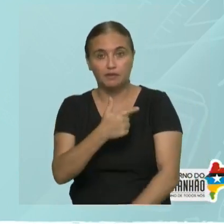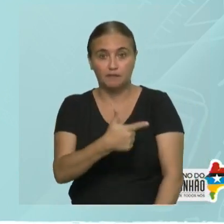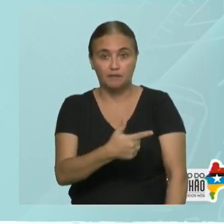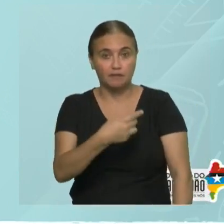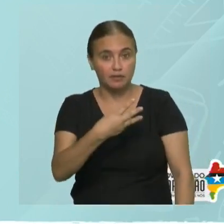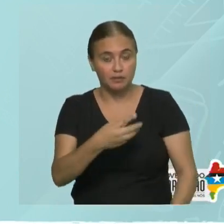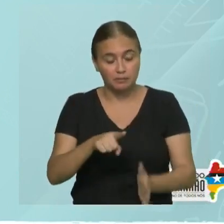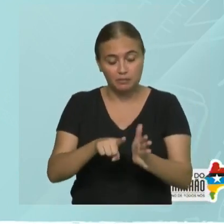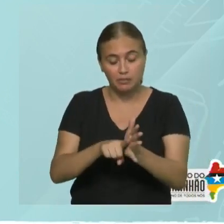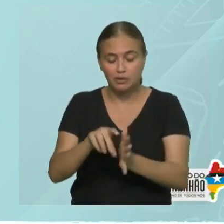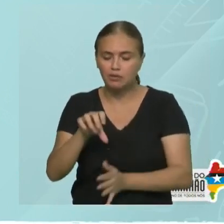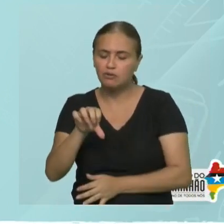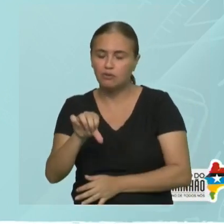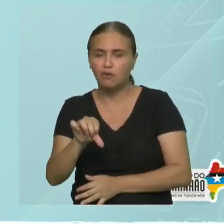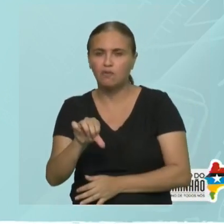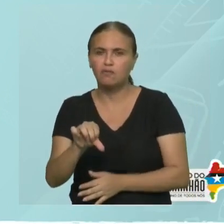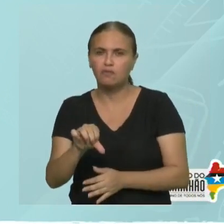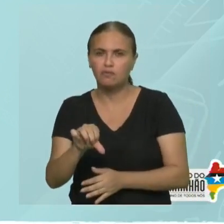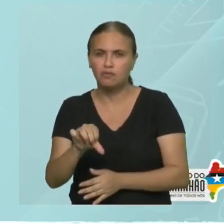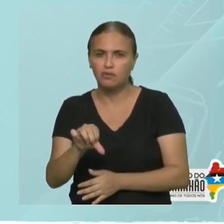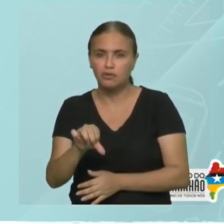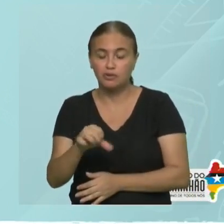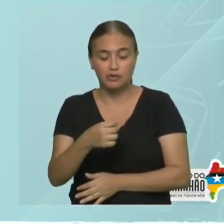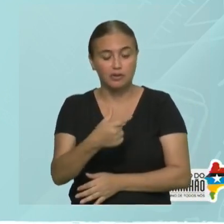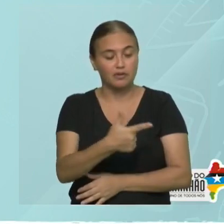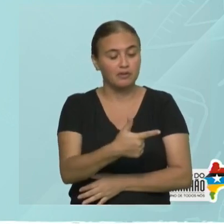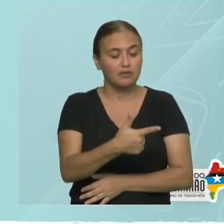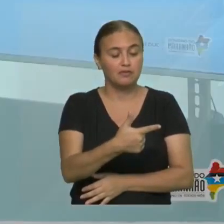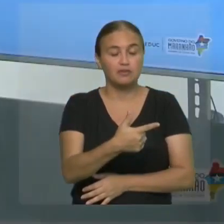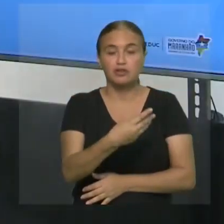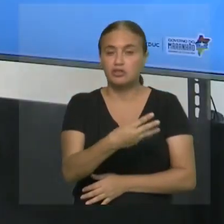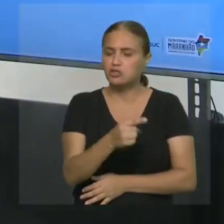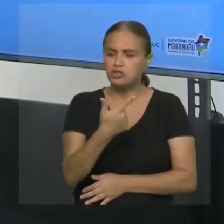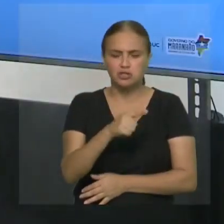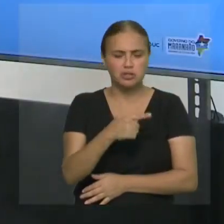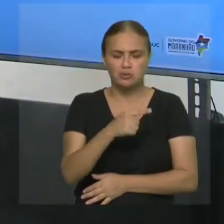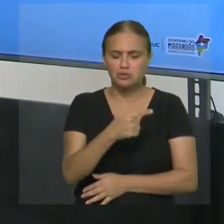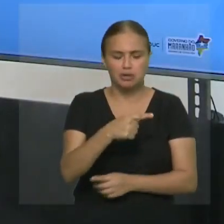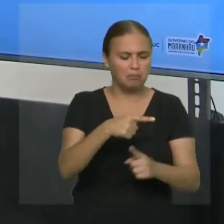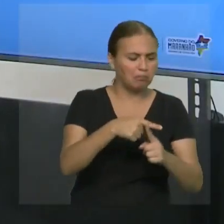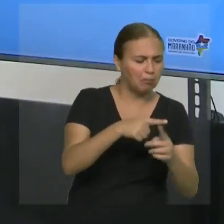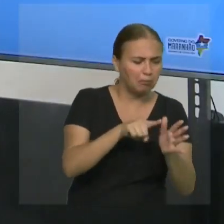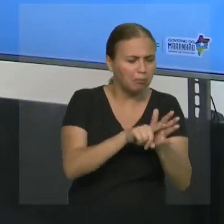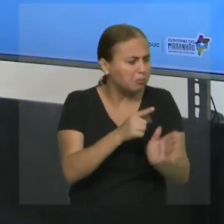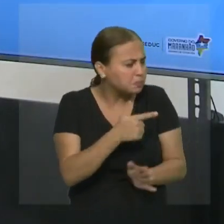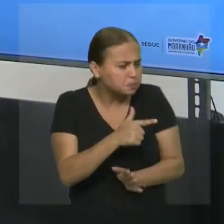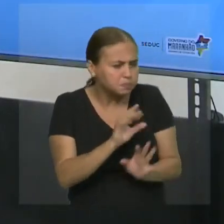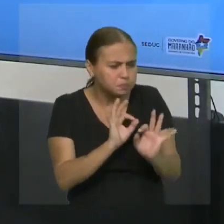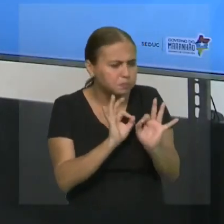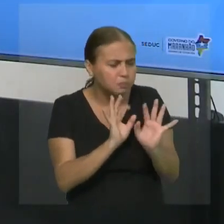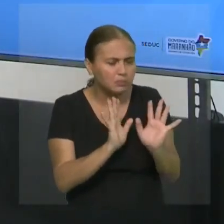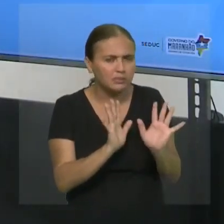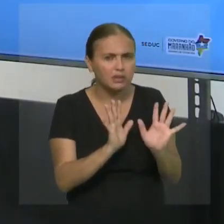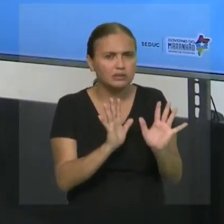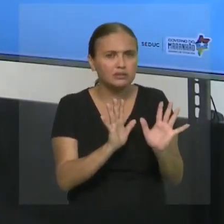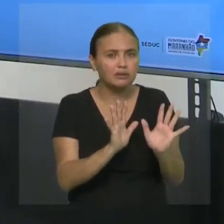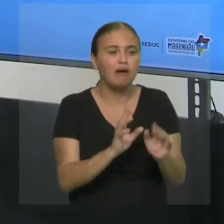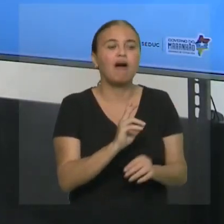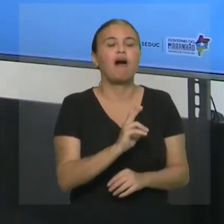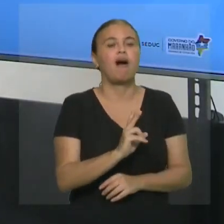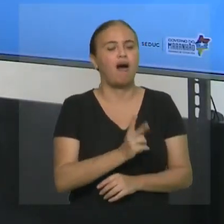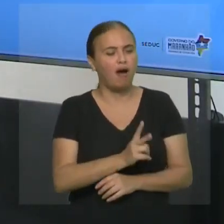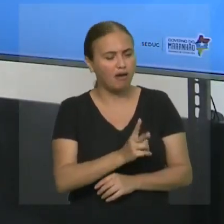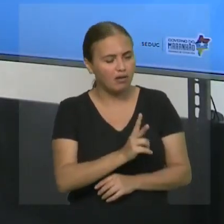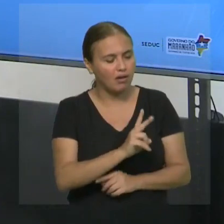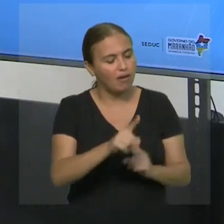menos 9. Tiago, e agora? O 23 não tem sinal. O que eu faço? Sempre que não aparecer sinal, é positivo.